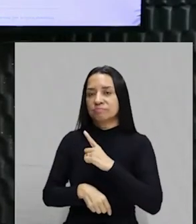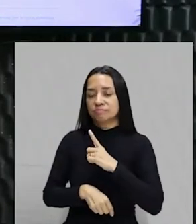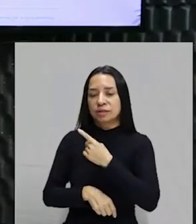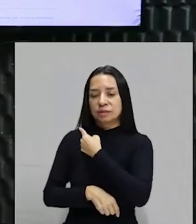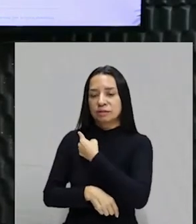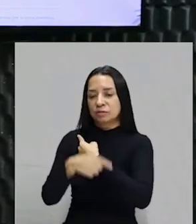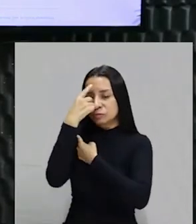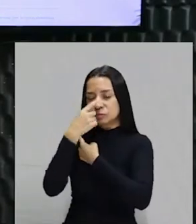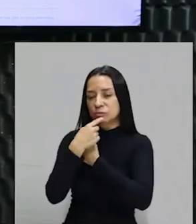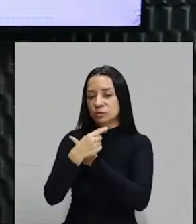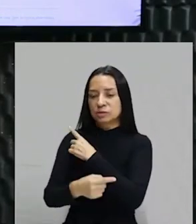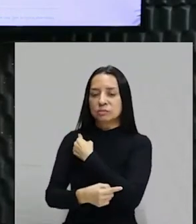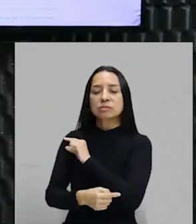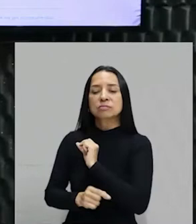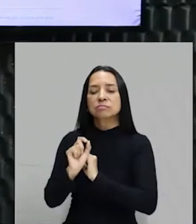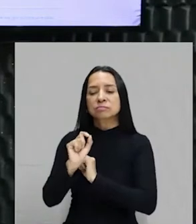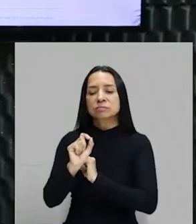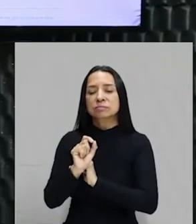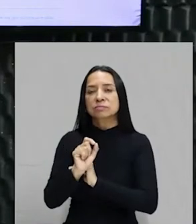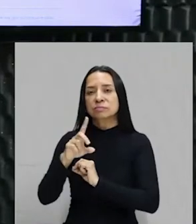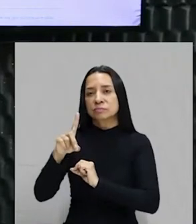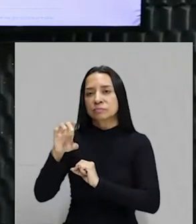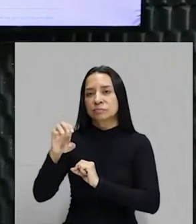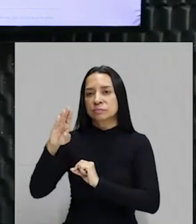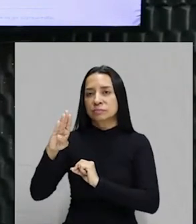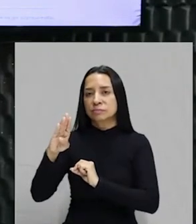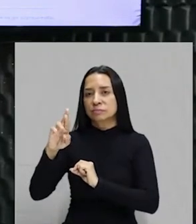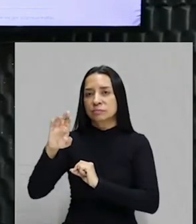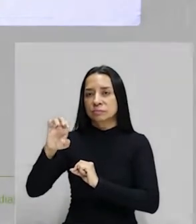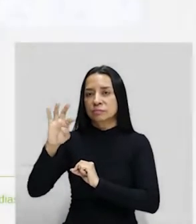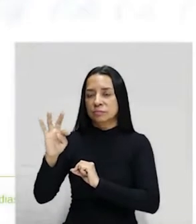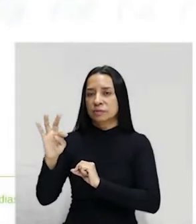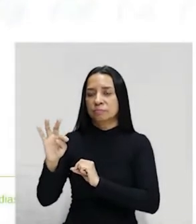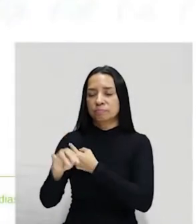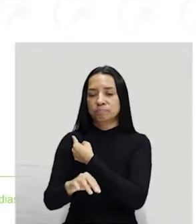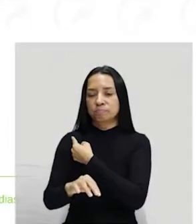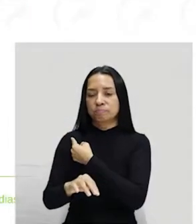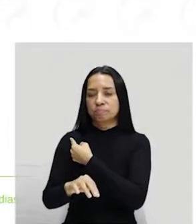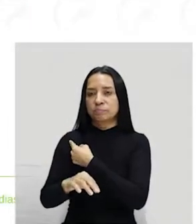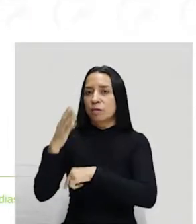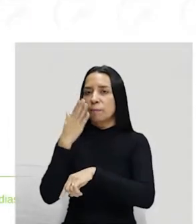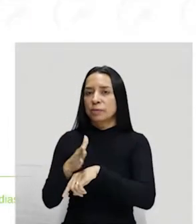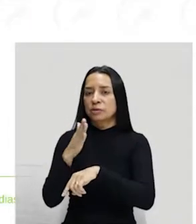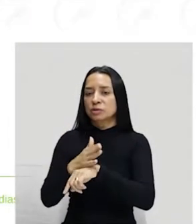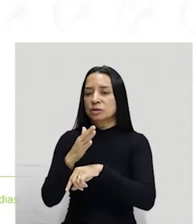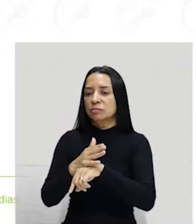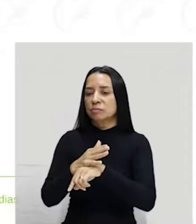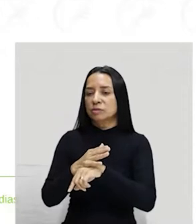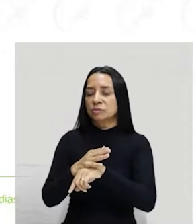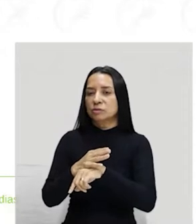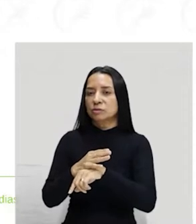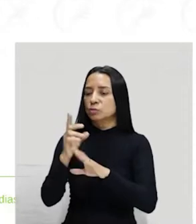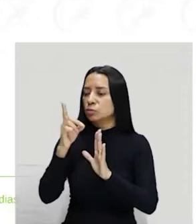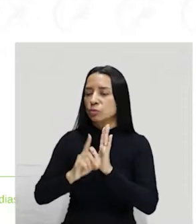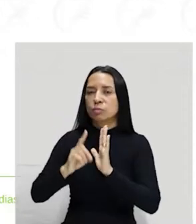ilustrações deste pintor. Quem é ele, professor? Professor Debré, ele praticamente documentou a vida